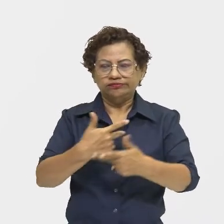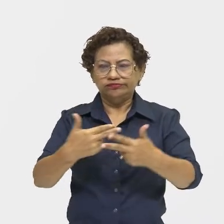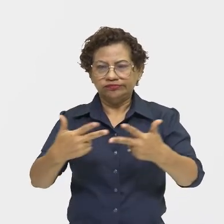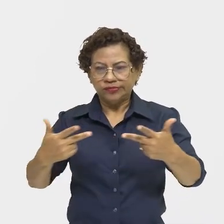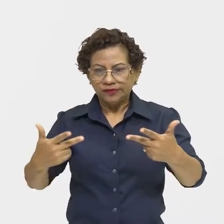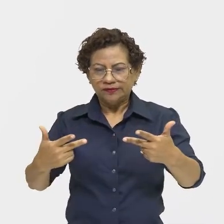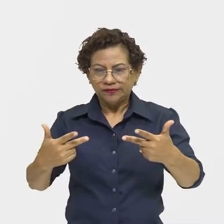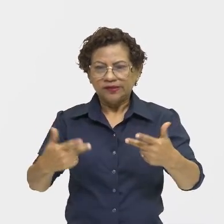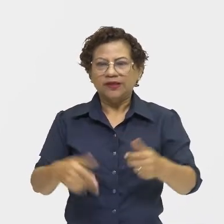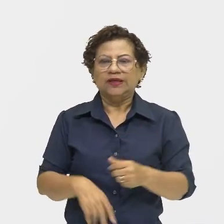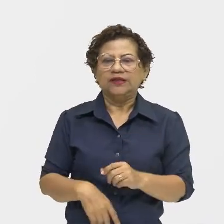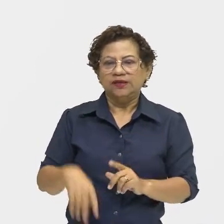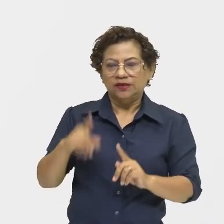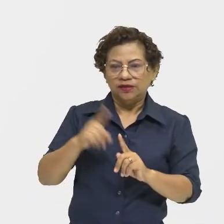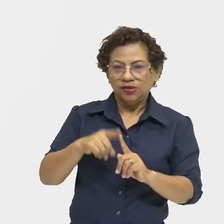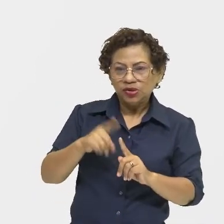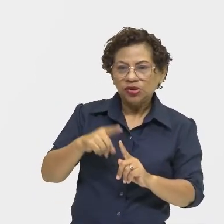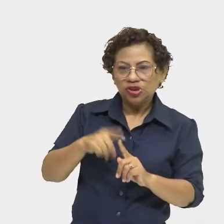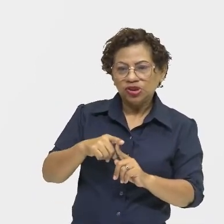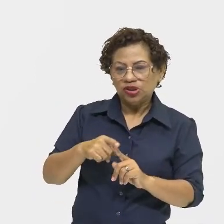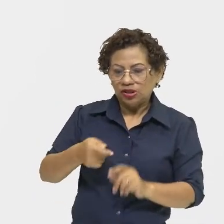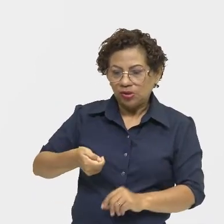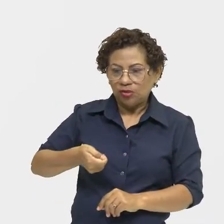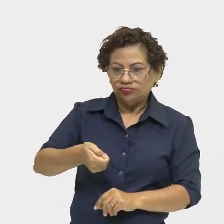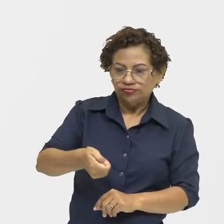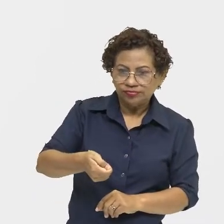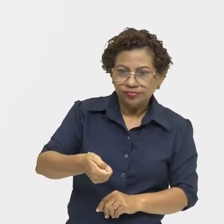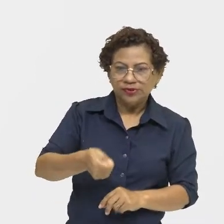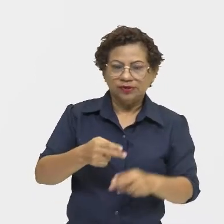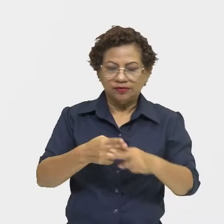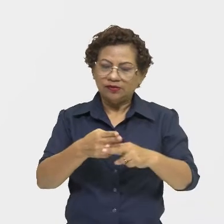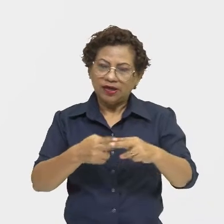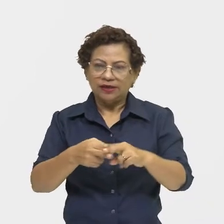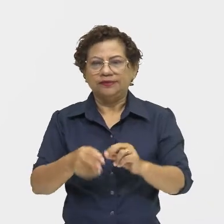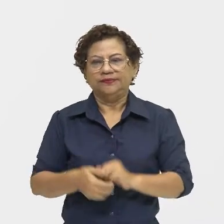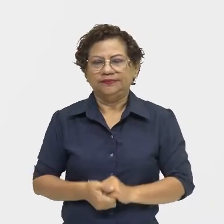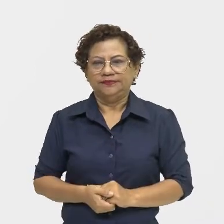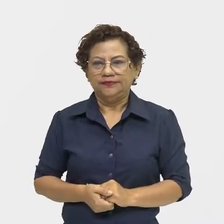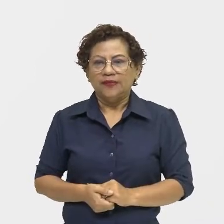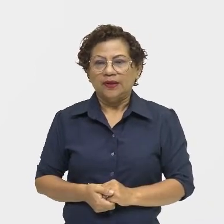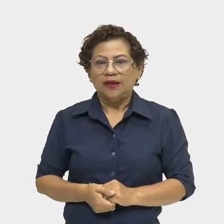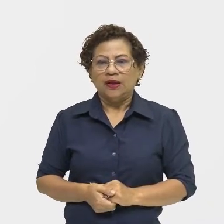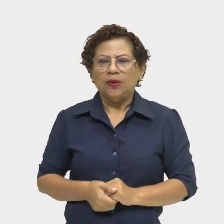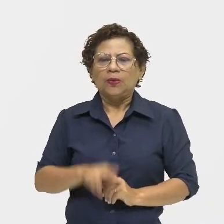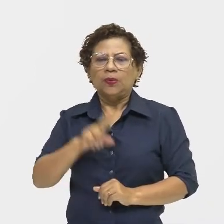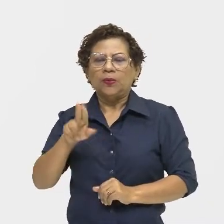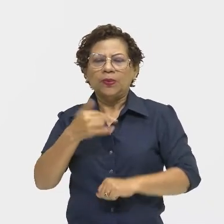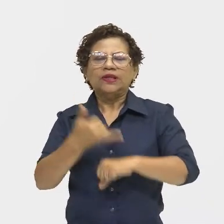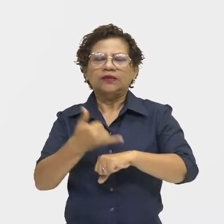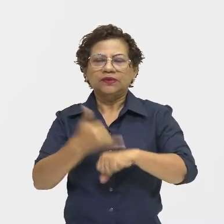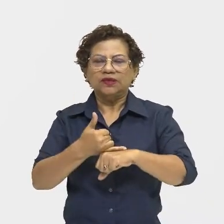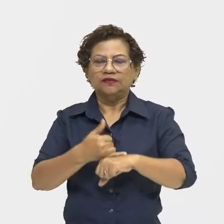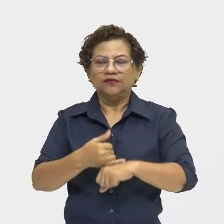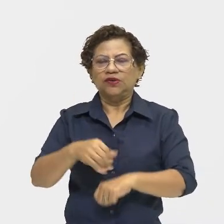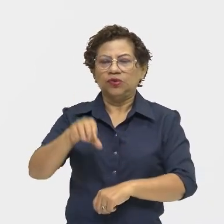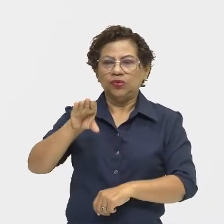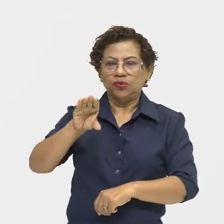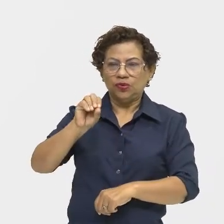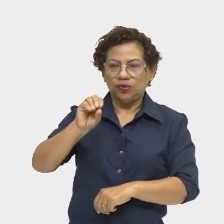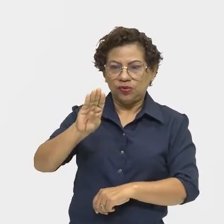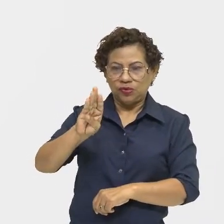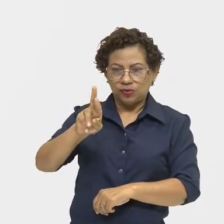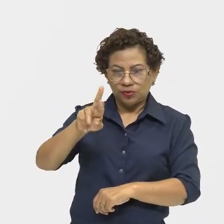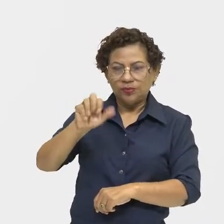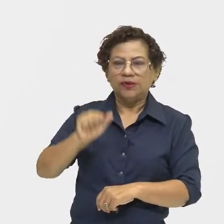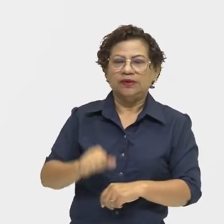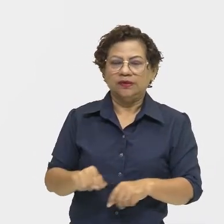utensílios para a comunidade. O primeiro metal utilizado foi o cobre. Nesse período, o homem inventou a